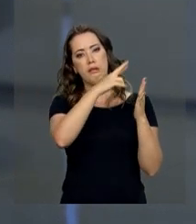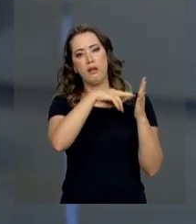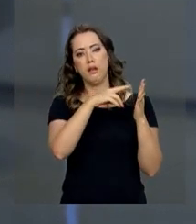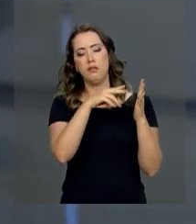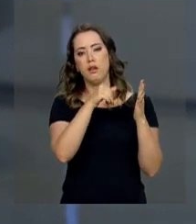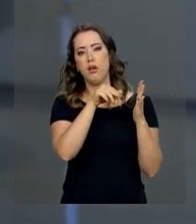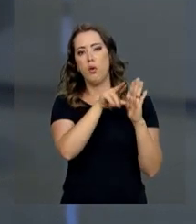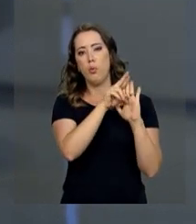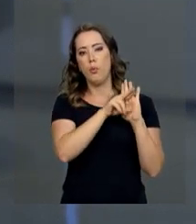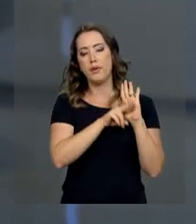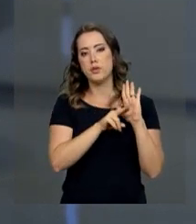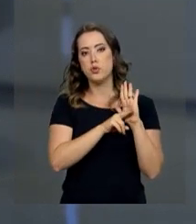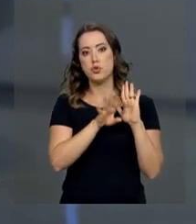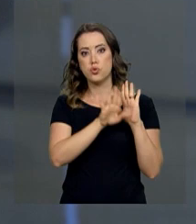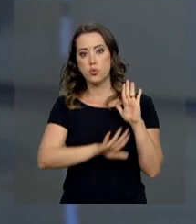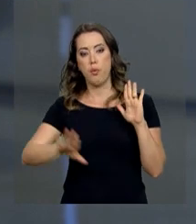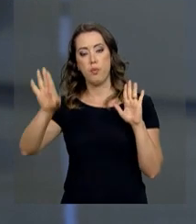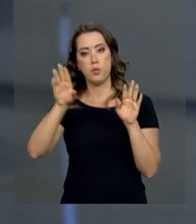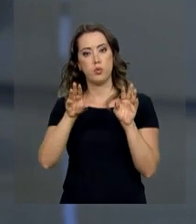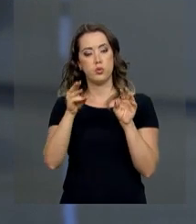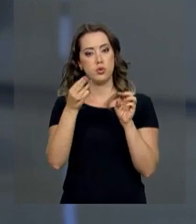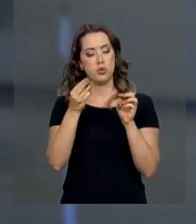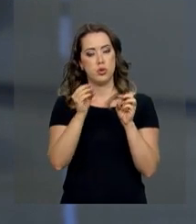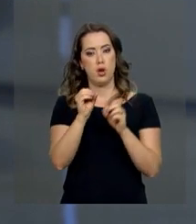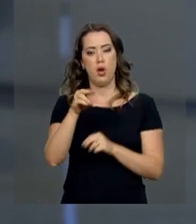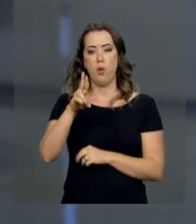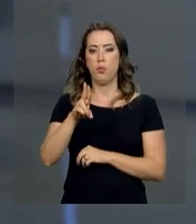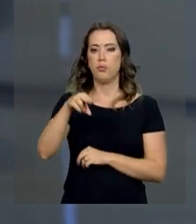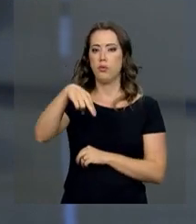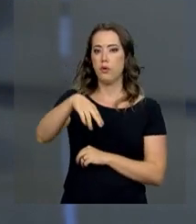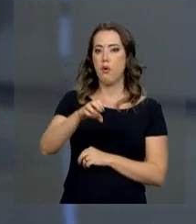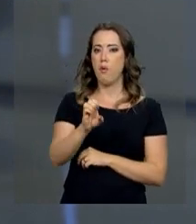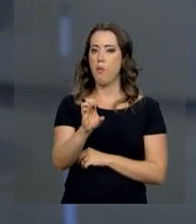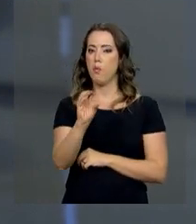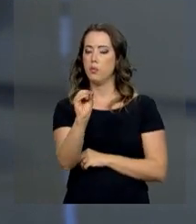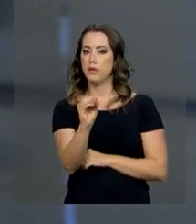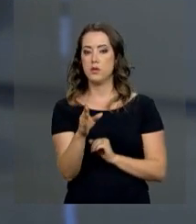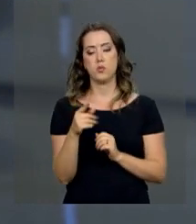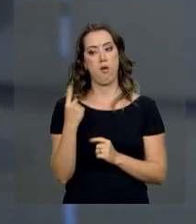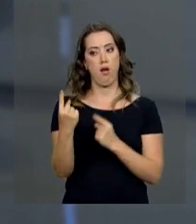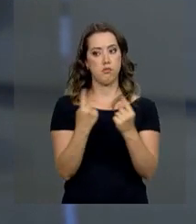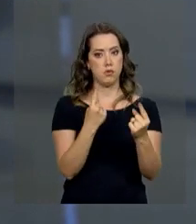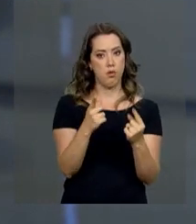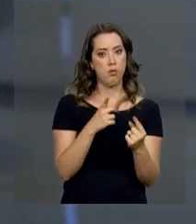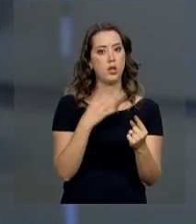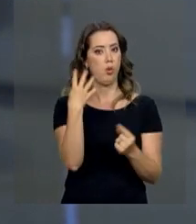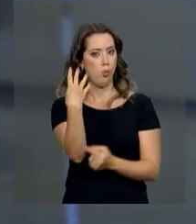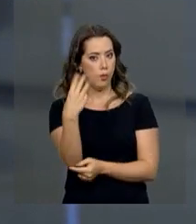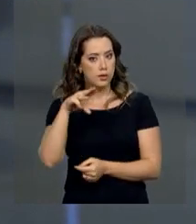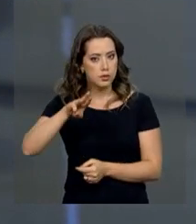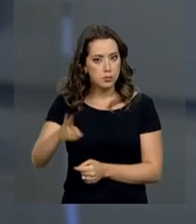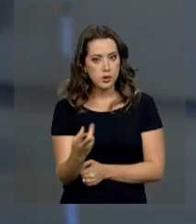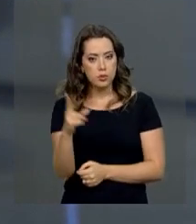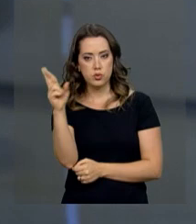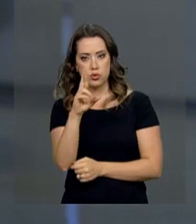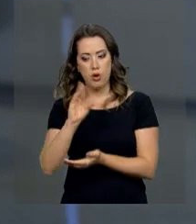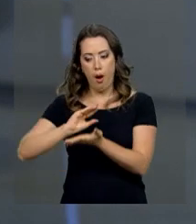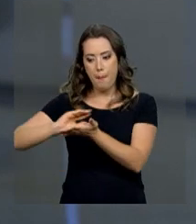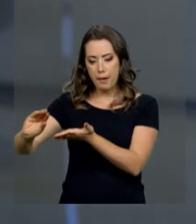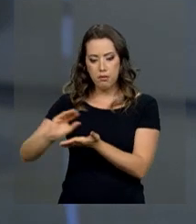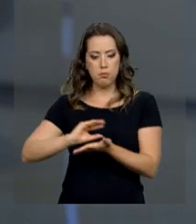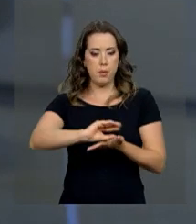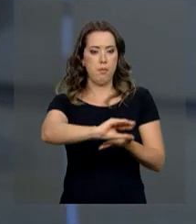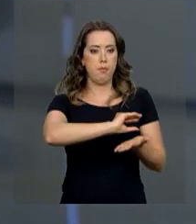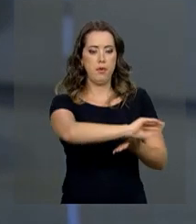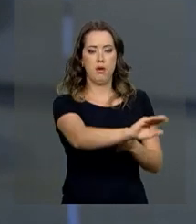Unesco, lembrando que cada proposta terá direito a 4 milhões de reais. Então, as inscrições podem ser feitas